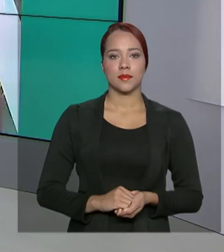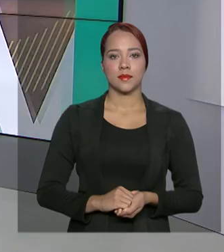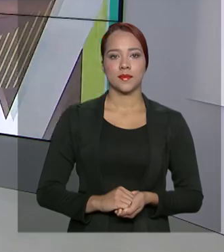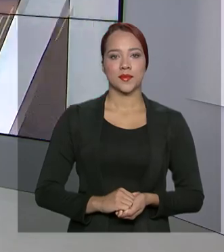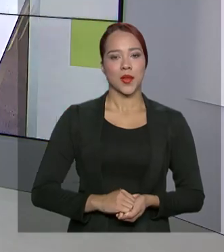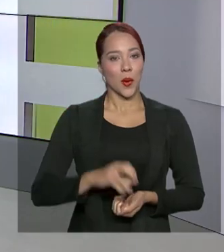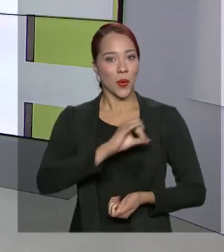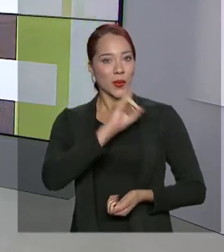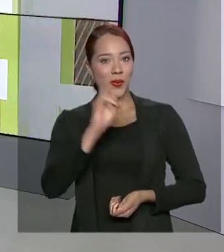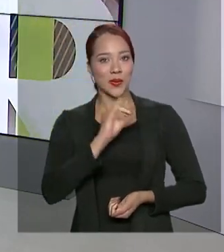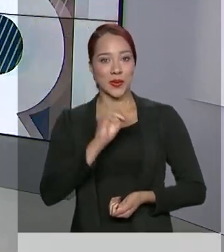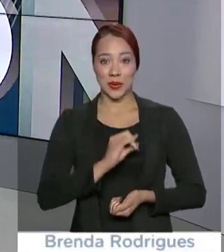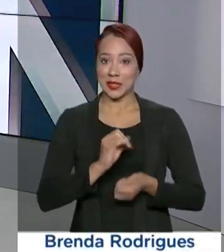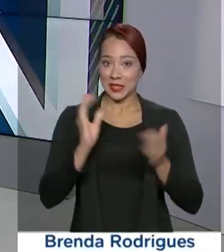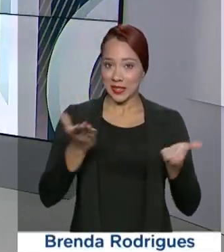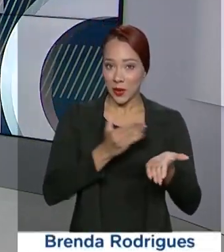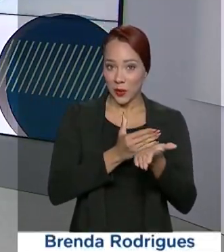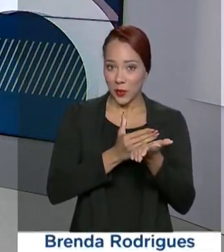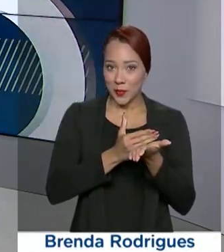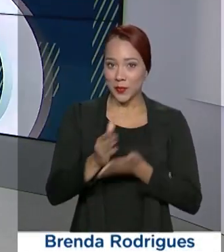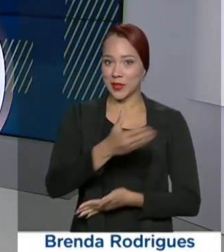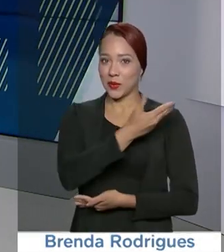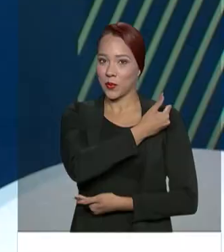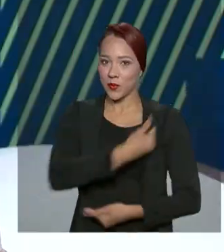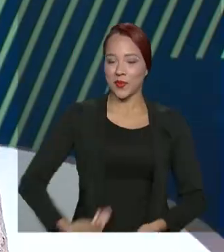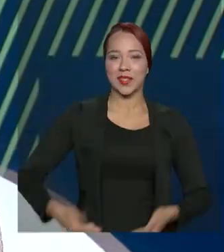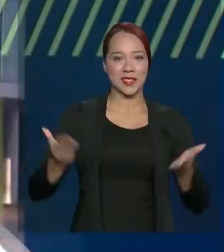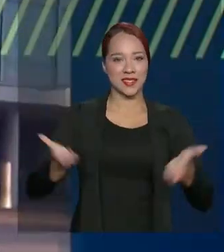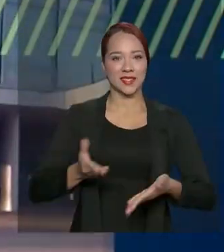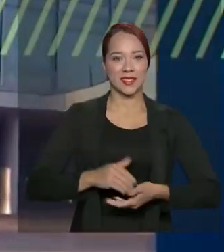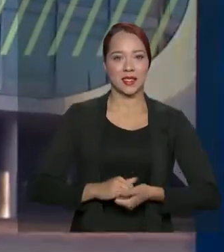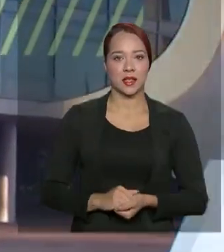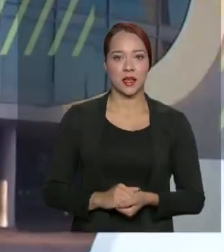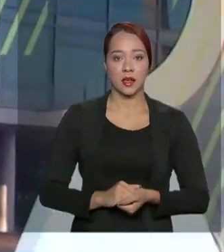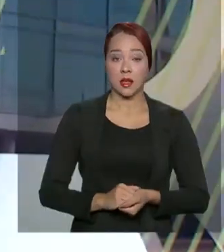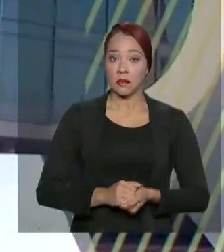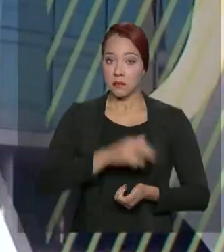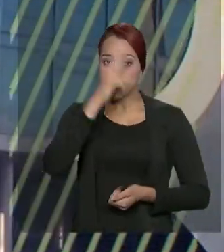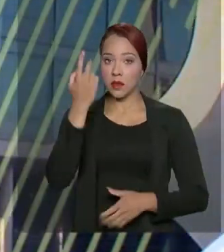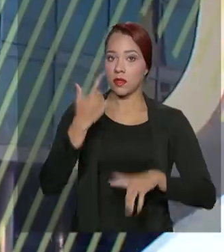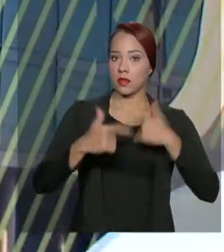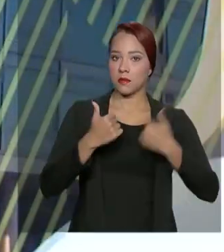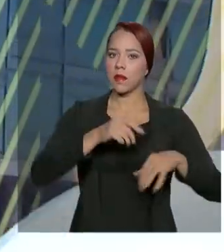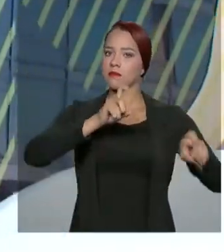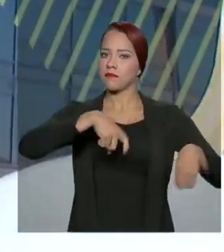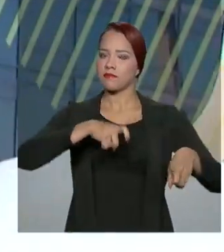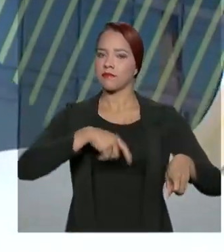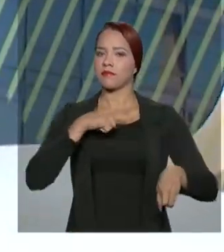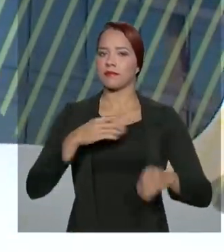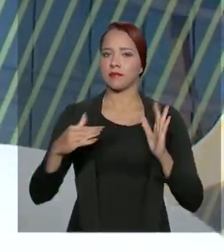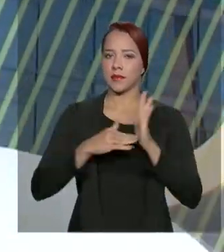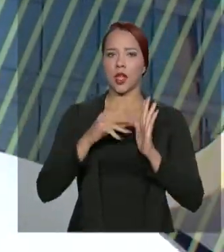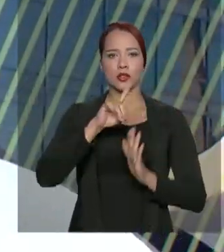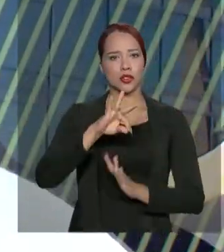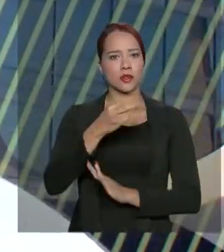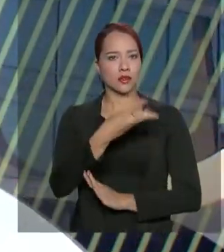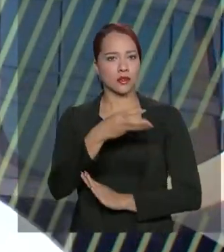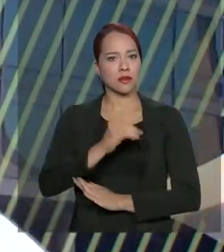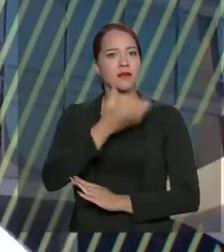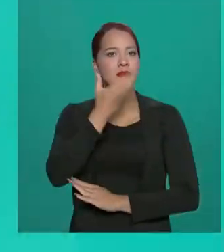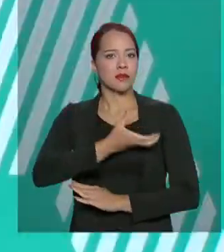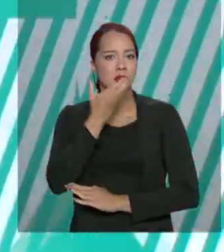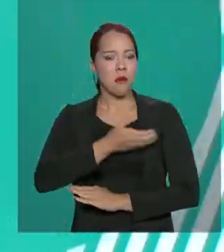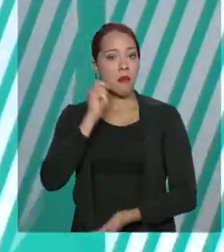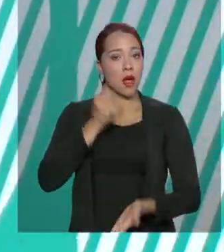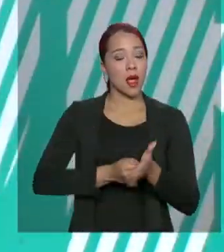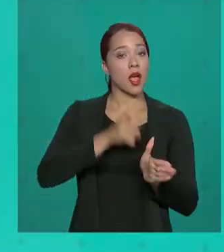Olá, estamos no ar com Governo Agora. Os produtores agrícolas têm até o dia 30 de dezembro para pagar